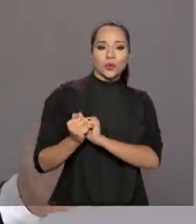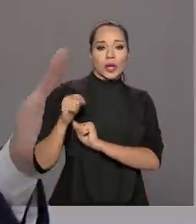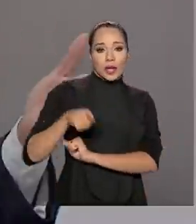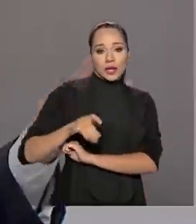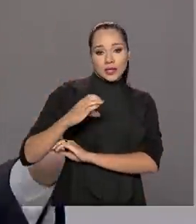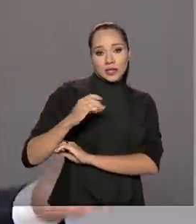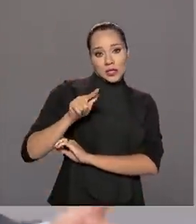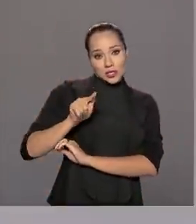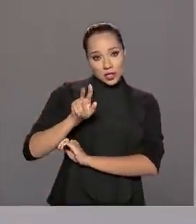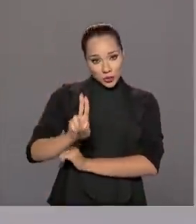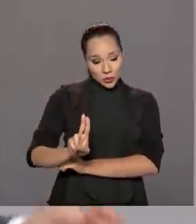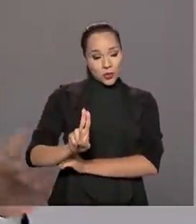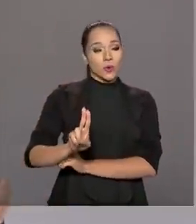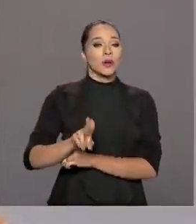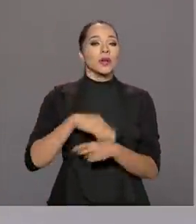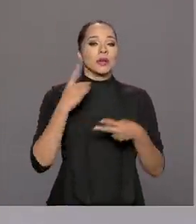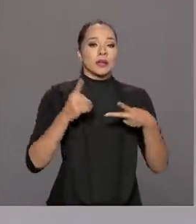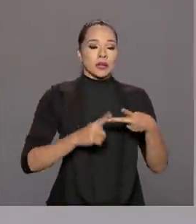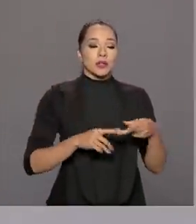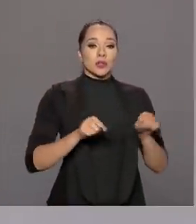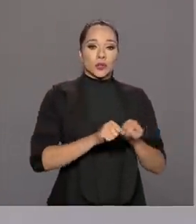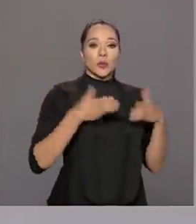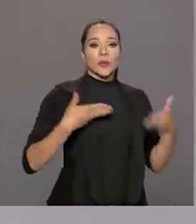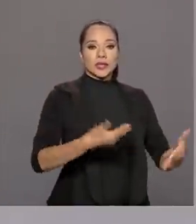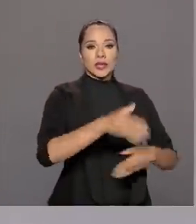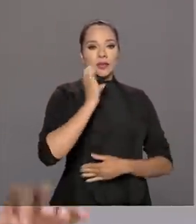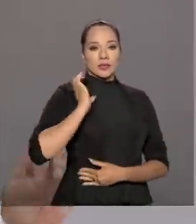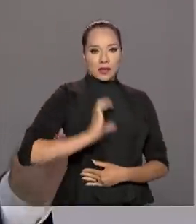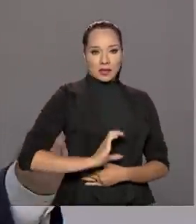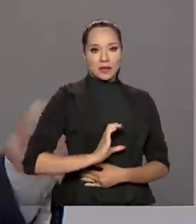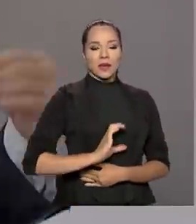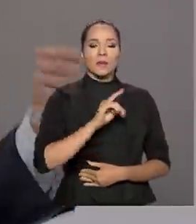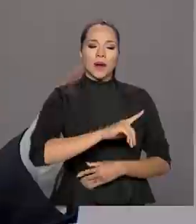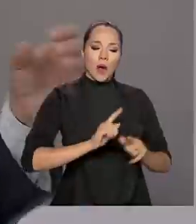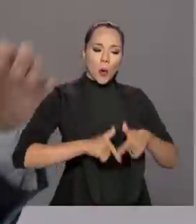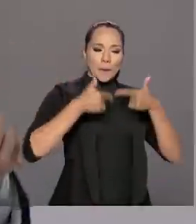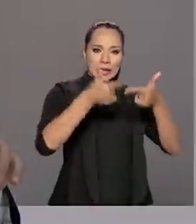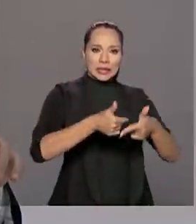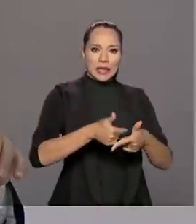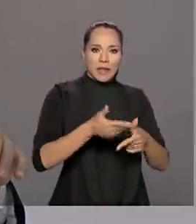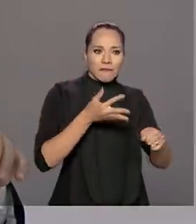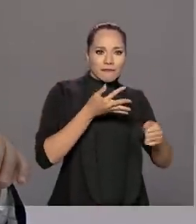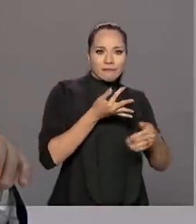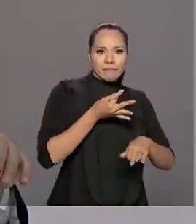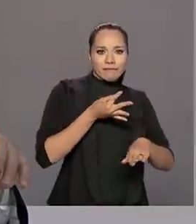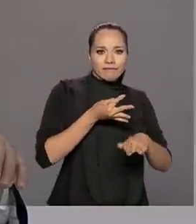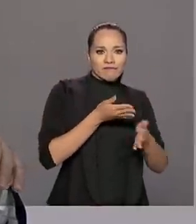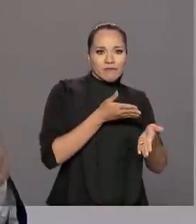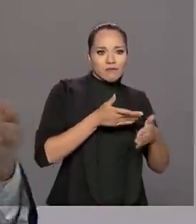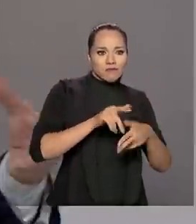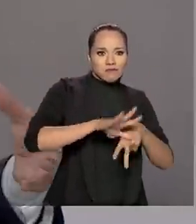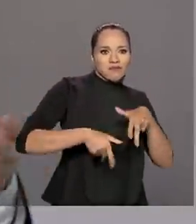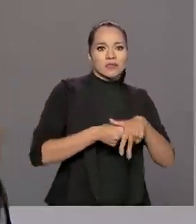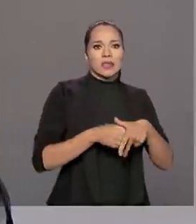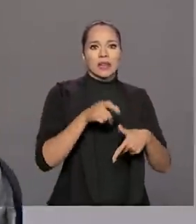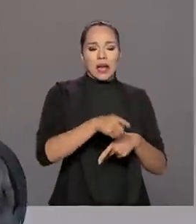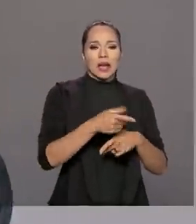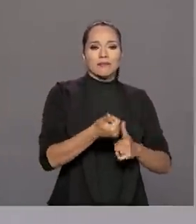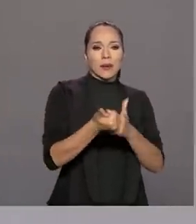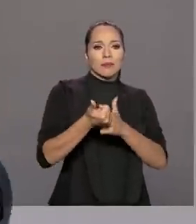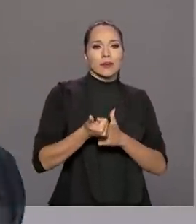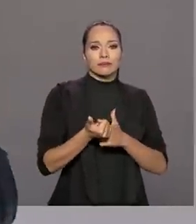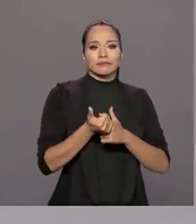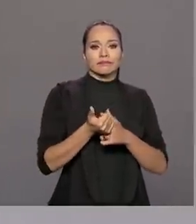a CGU, a Contraladoria Geral da União, e o Ministério da Estadania, para combater fraudes em relação aos benefícios. Como é que foi esse